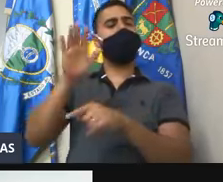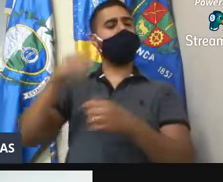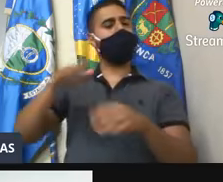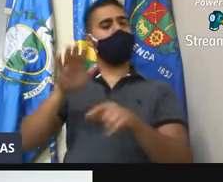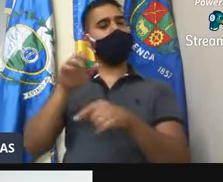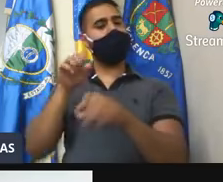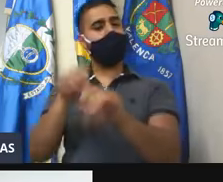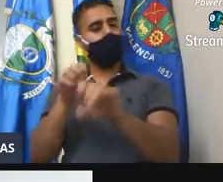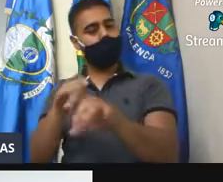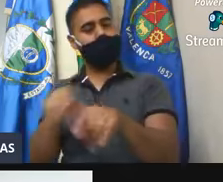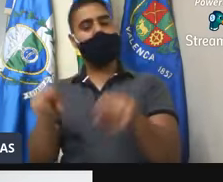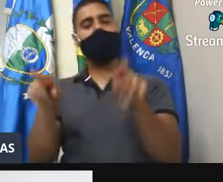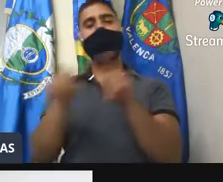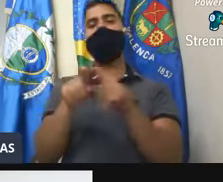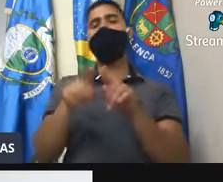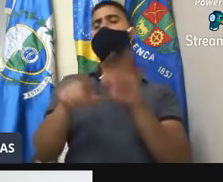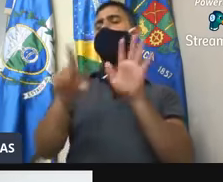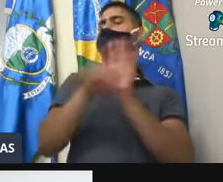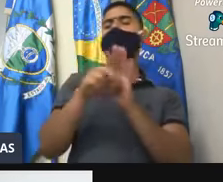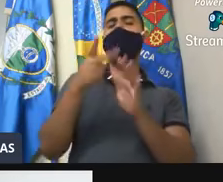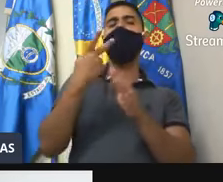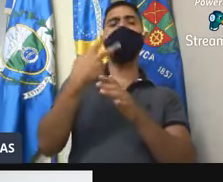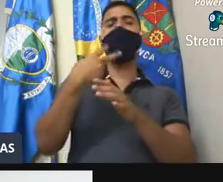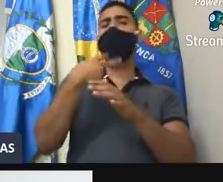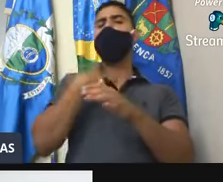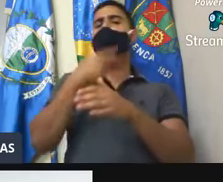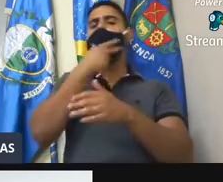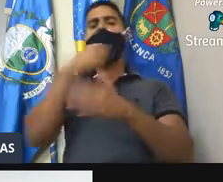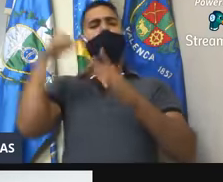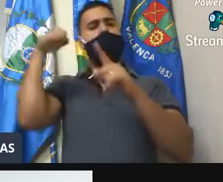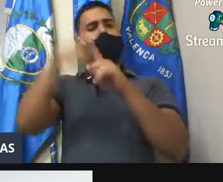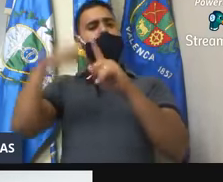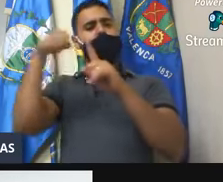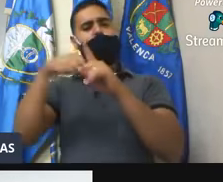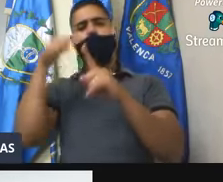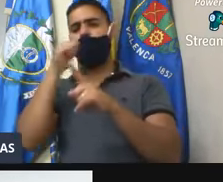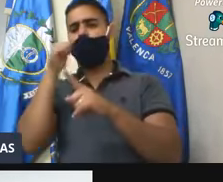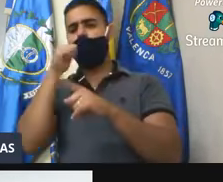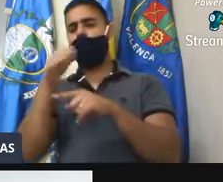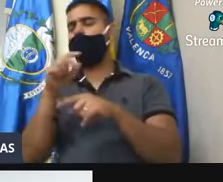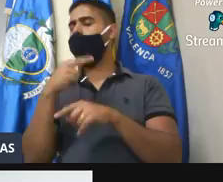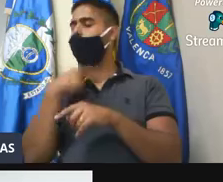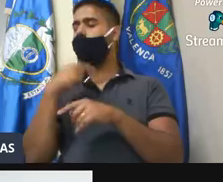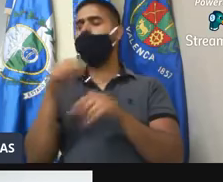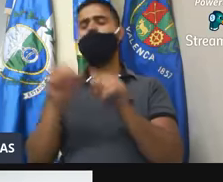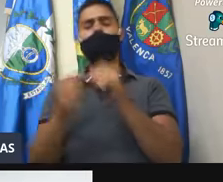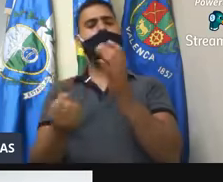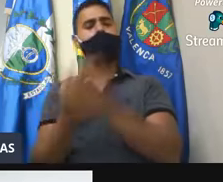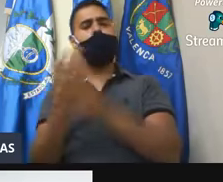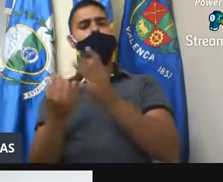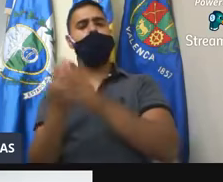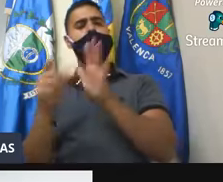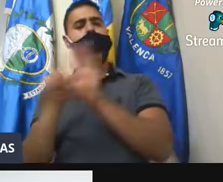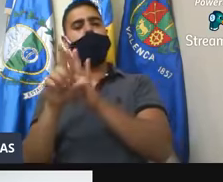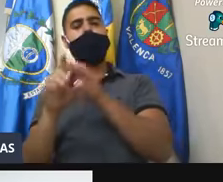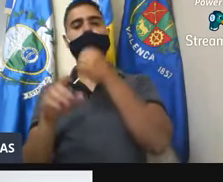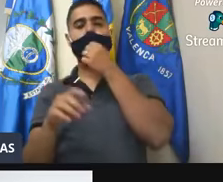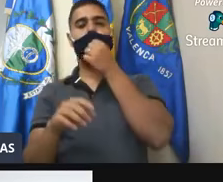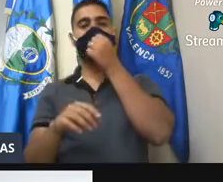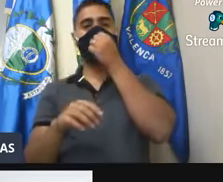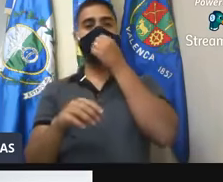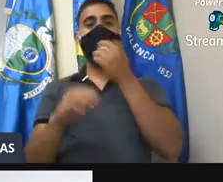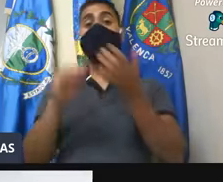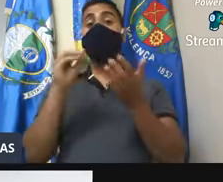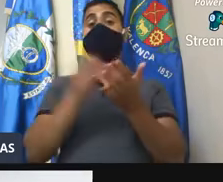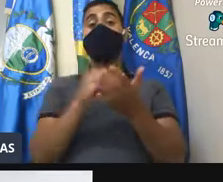a lei que proíbe o homem que bateu na mulher e foi condenado de ocupar cargo de confiança na Câmara e na Prefeitura. Faltam dois minutos. Agora, eu não